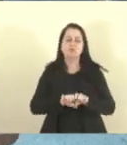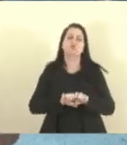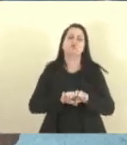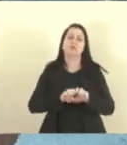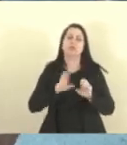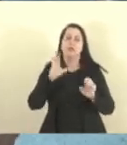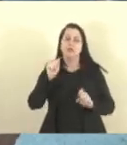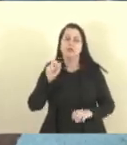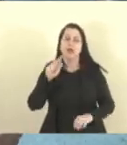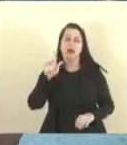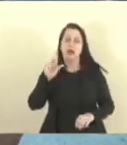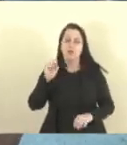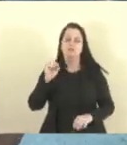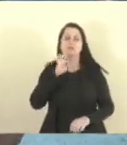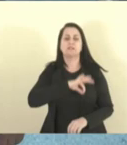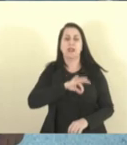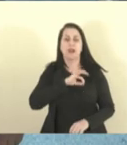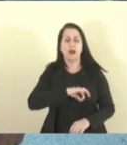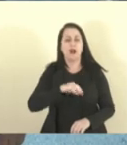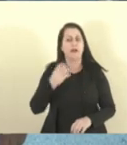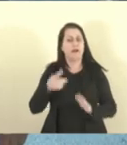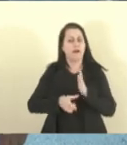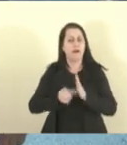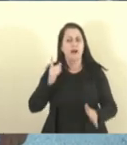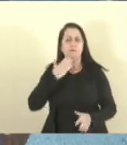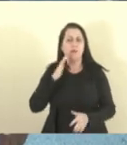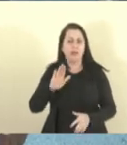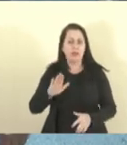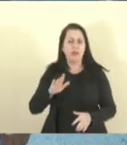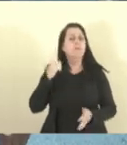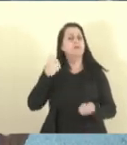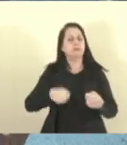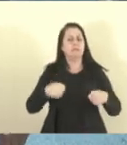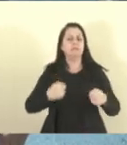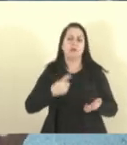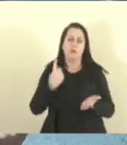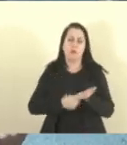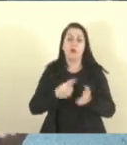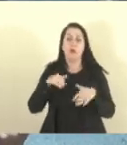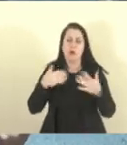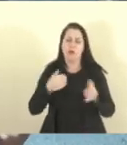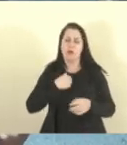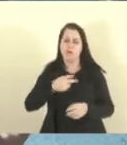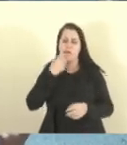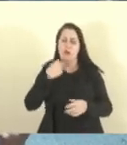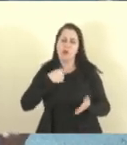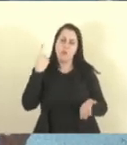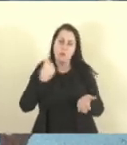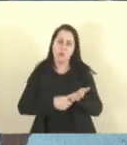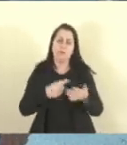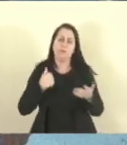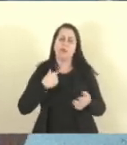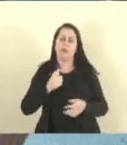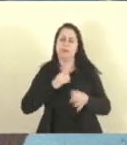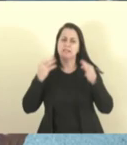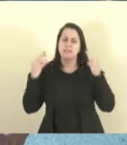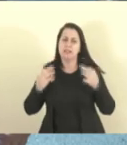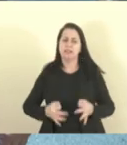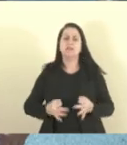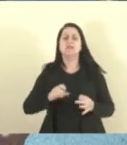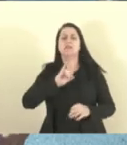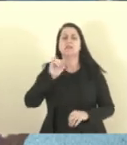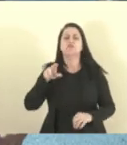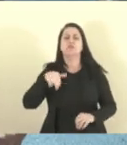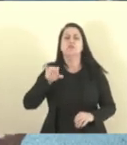e o que é prometido tem que ser cumprido, porque quando eu falo eu compro, e tenho certeza absoluta que o Júnior Abreu,